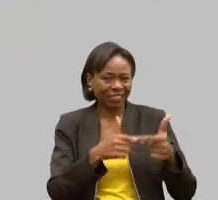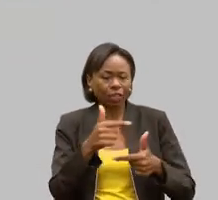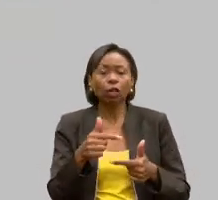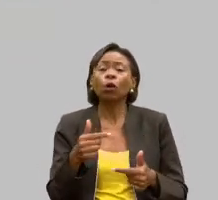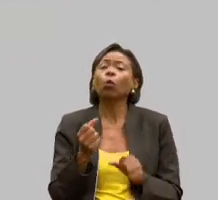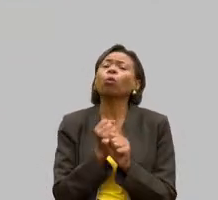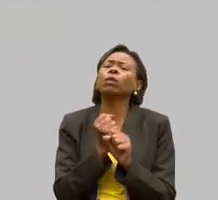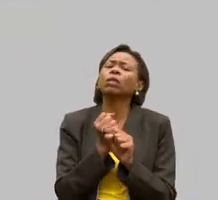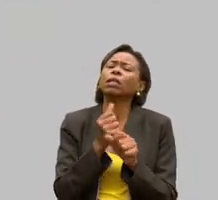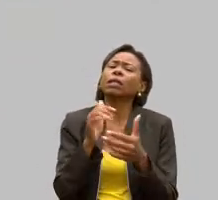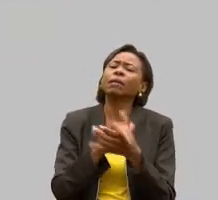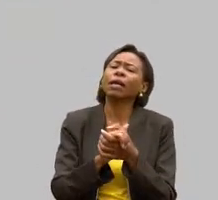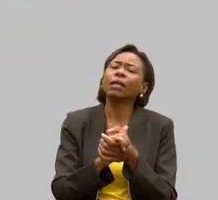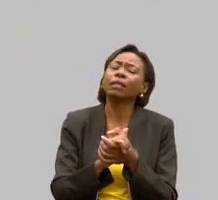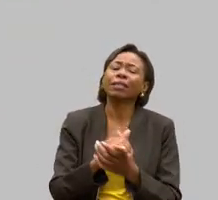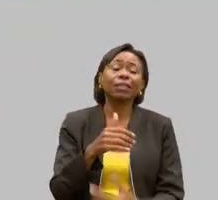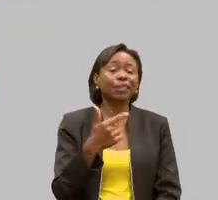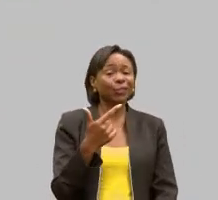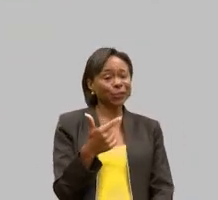12 anos.